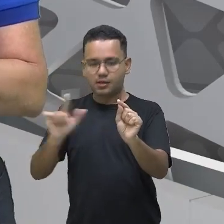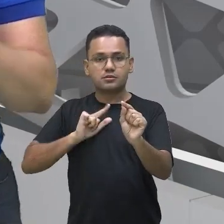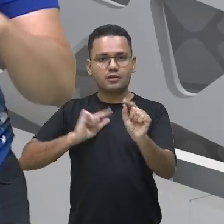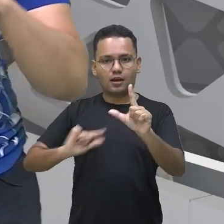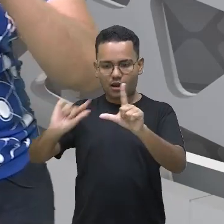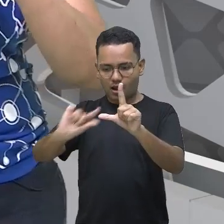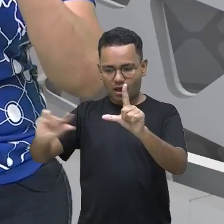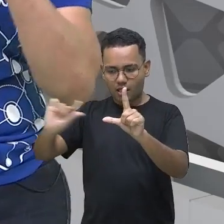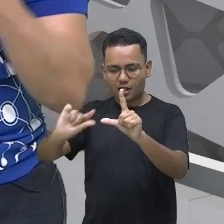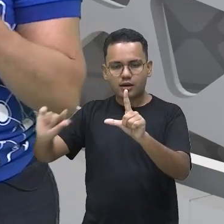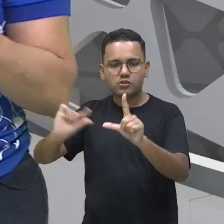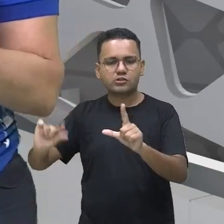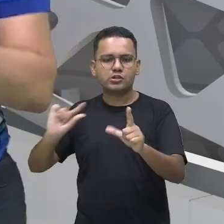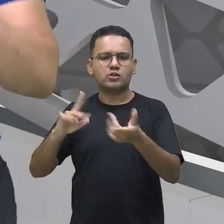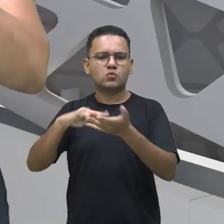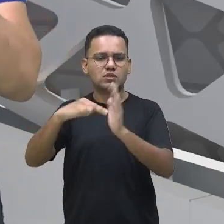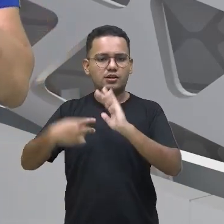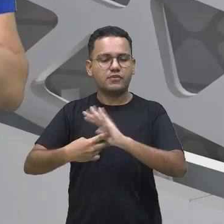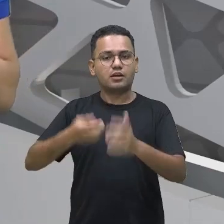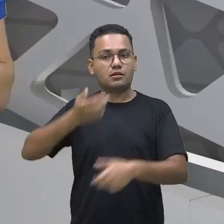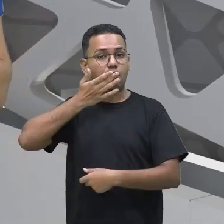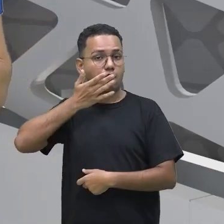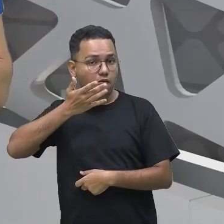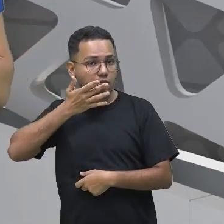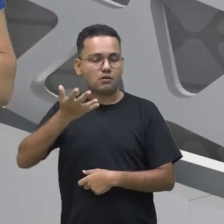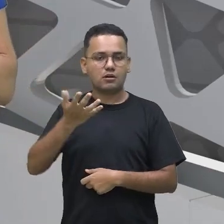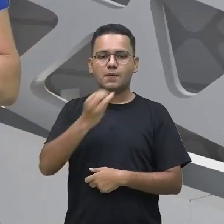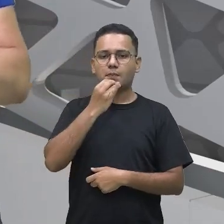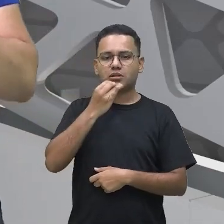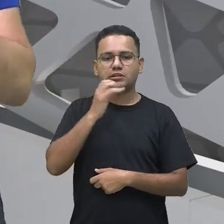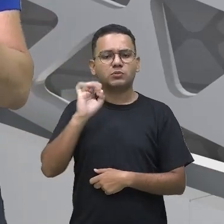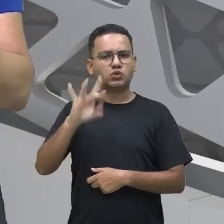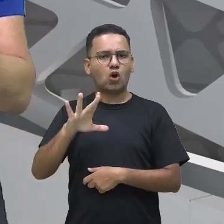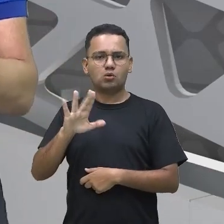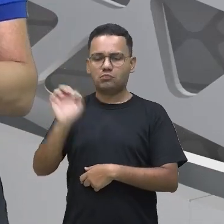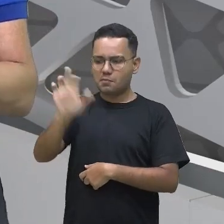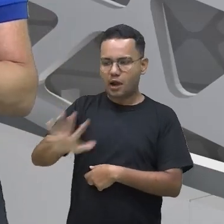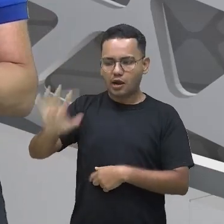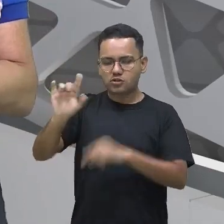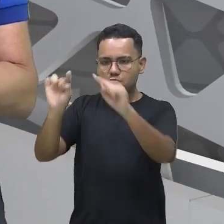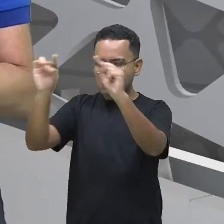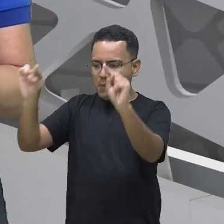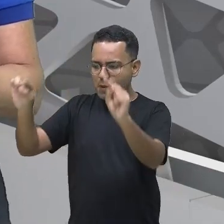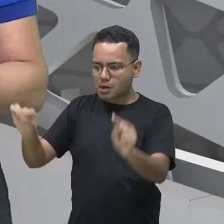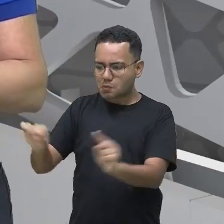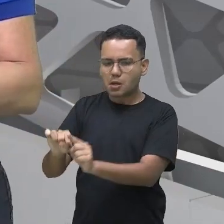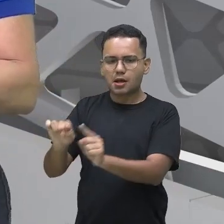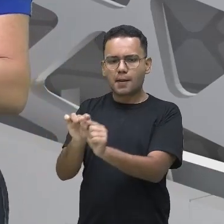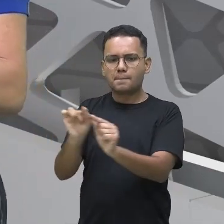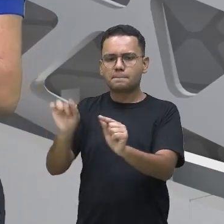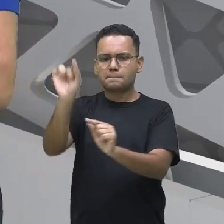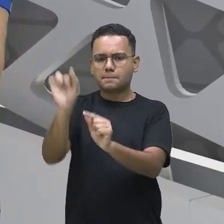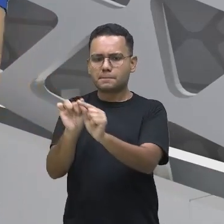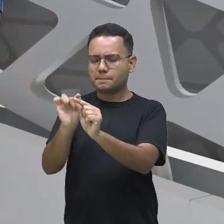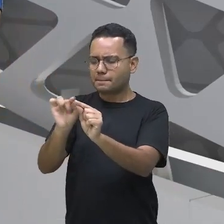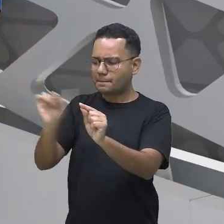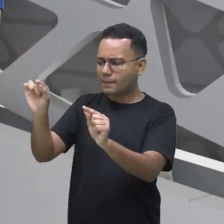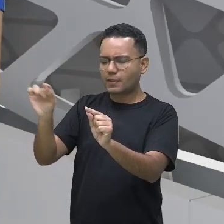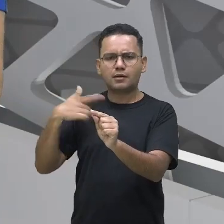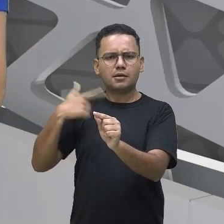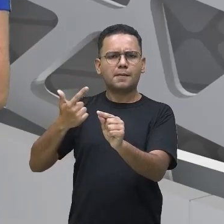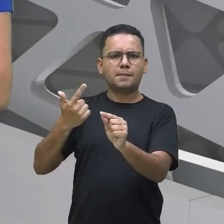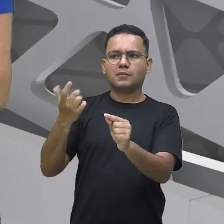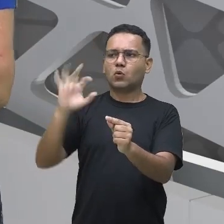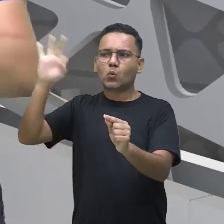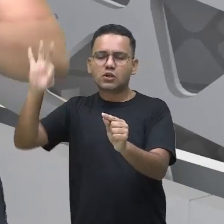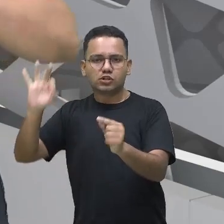significam, porque se eu colocasse só as pizzas aí. Tantos porcento pensaram assim, tantos porcento pensaram